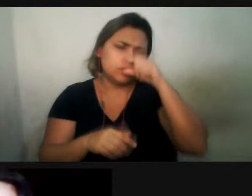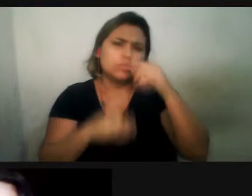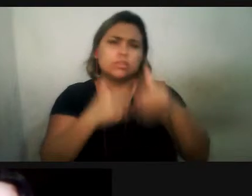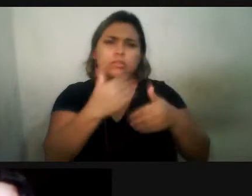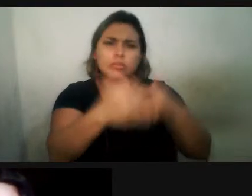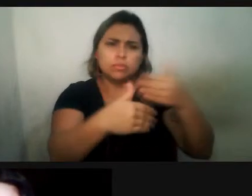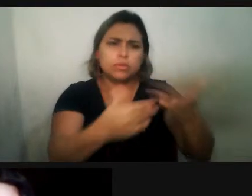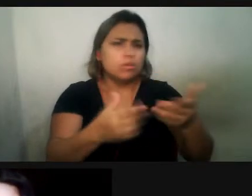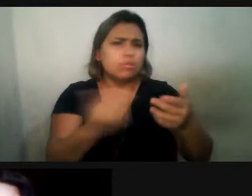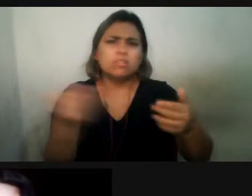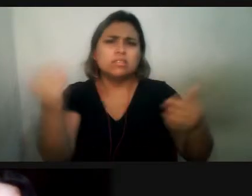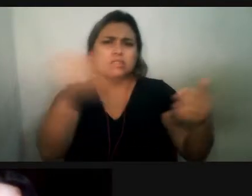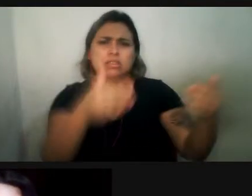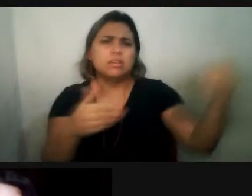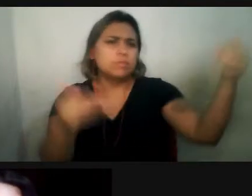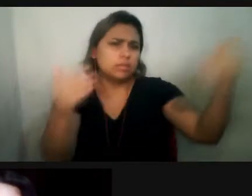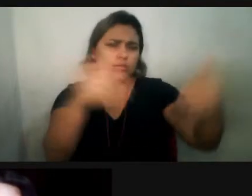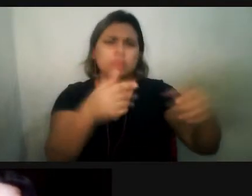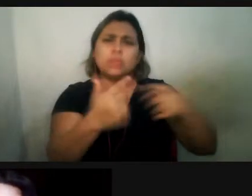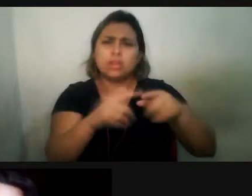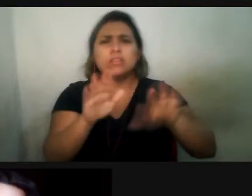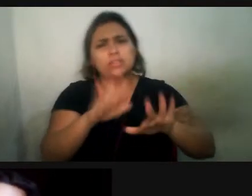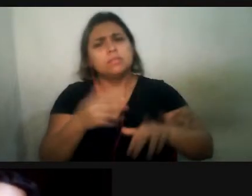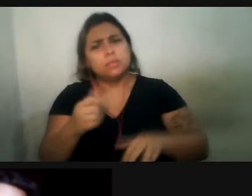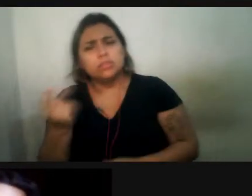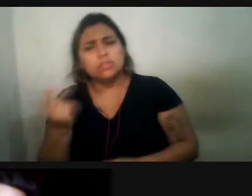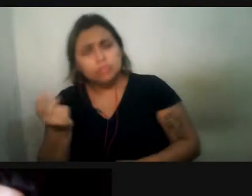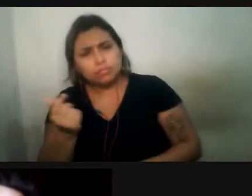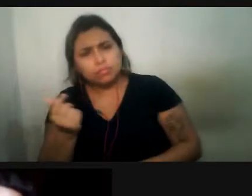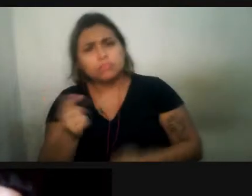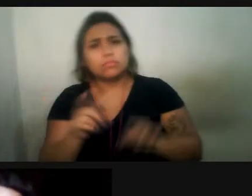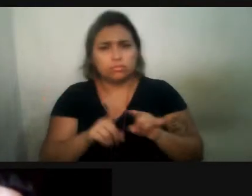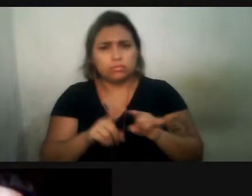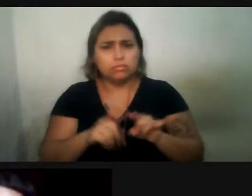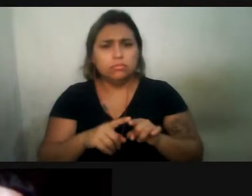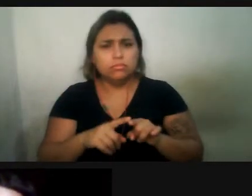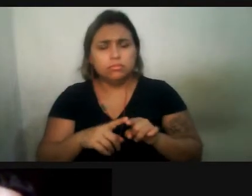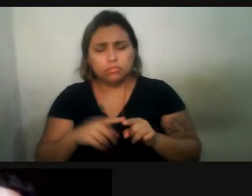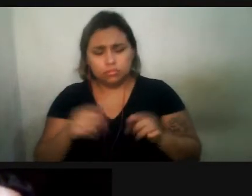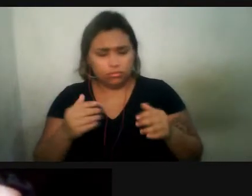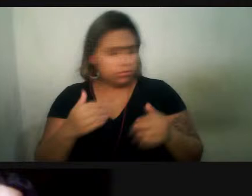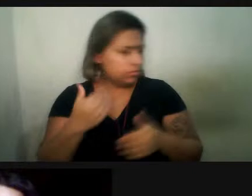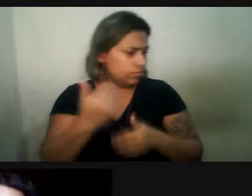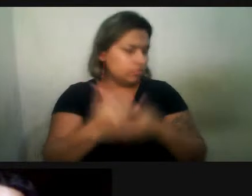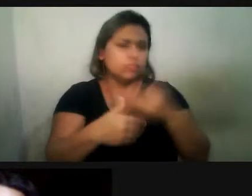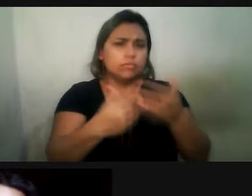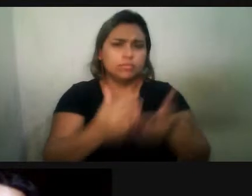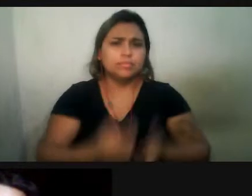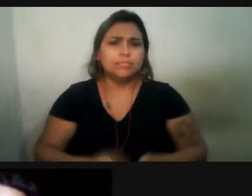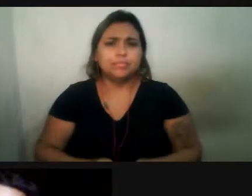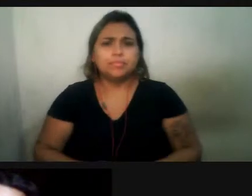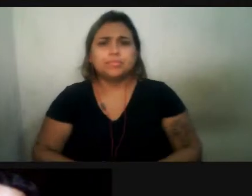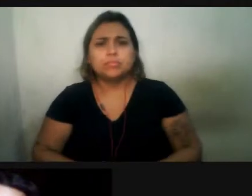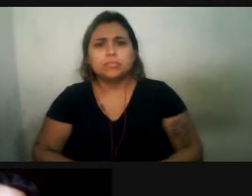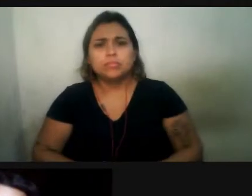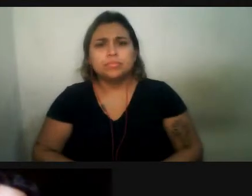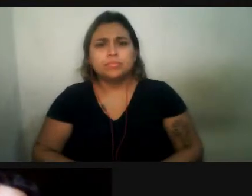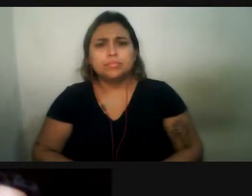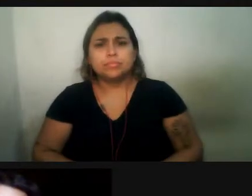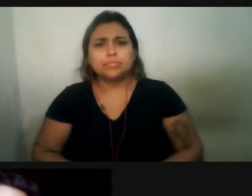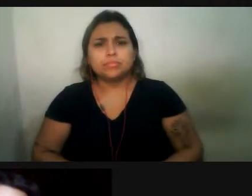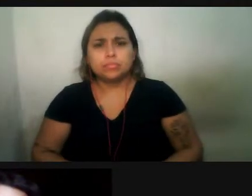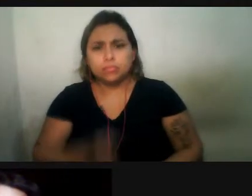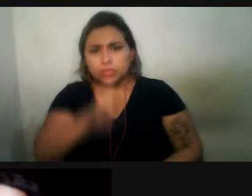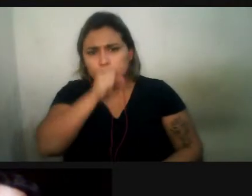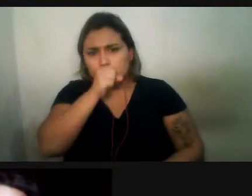sempre por conta da questão do dinheiro, acho que ela quis falar do desenvolvimento autogenético, né, e aí muitas vezes quando você,